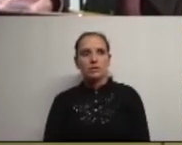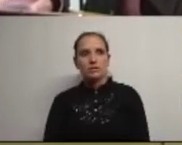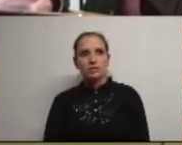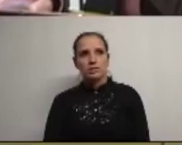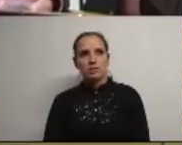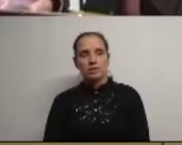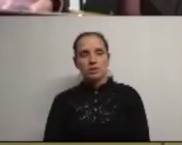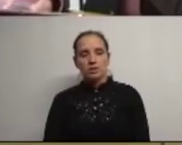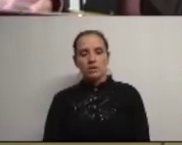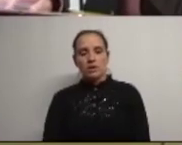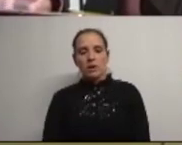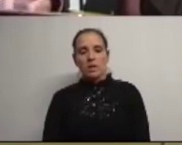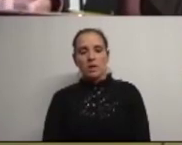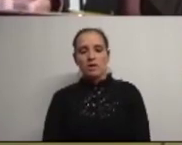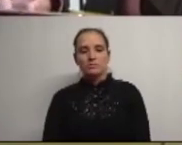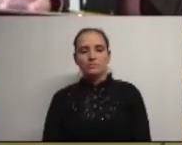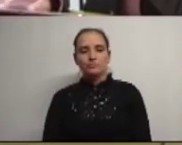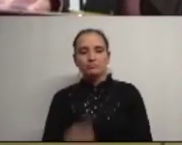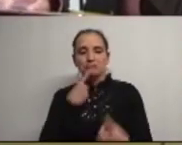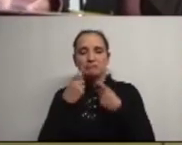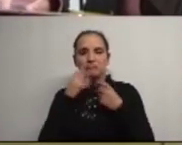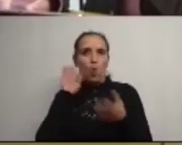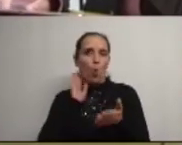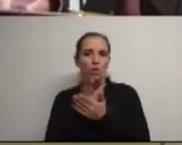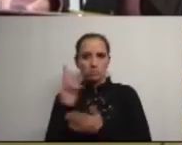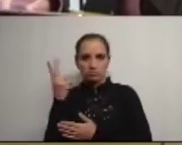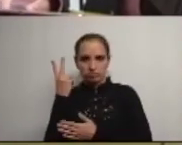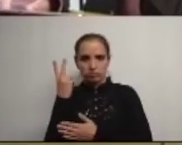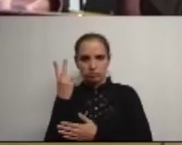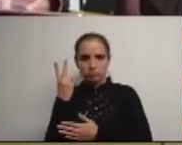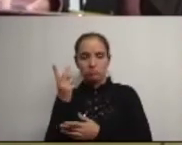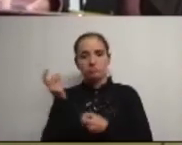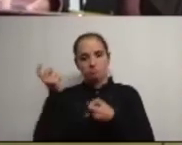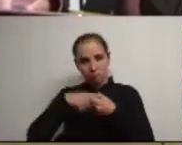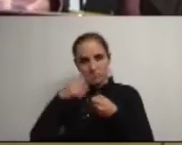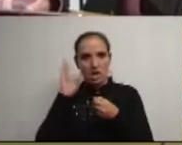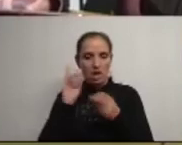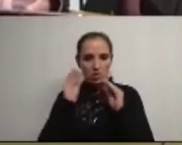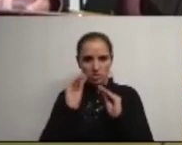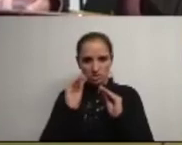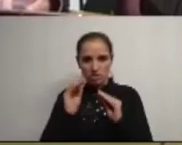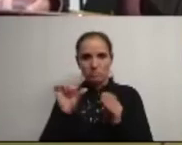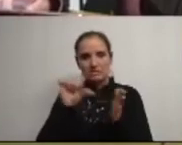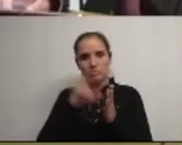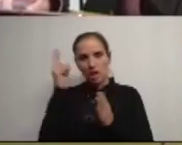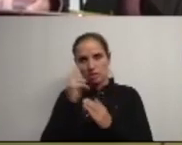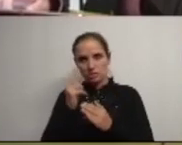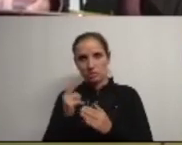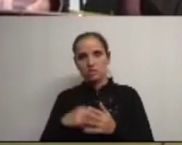sobre duas questões estas duas últimas questões municipalização da educação e centro de artes